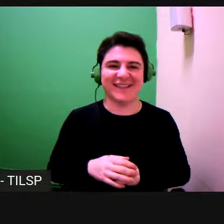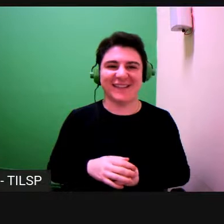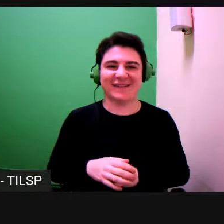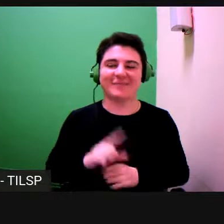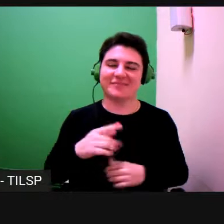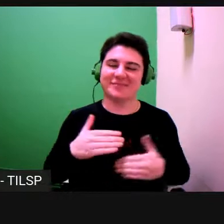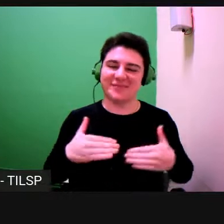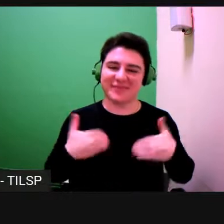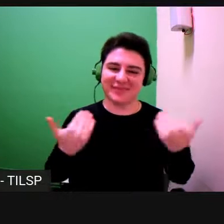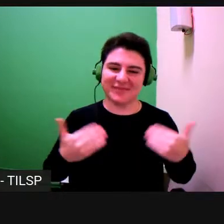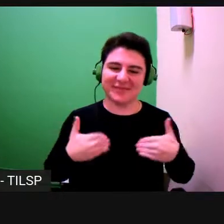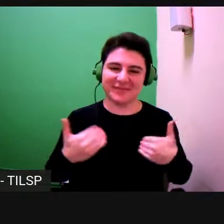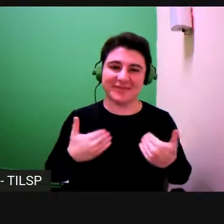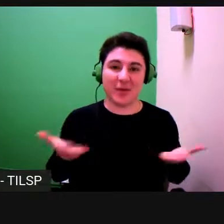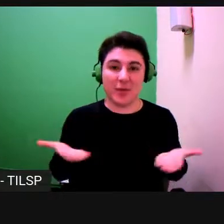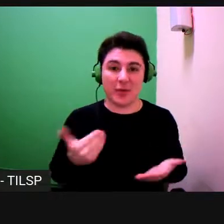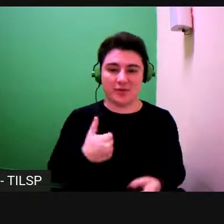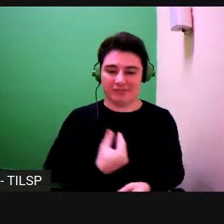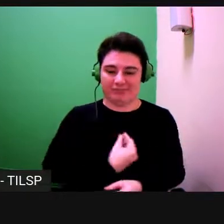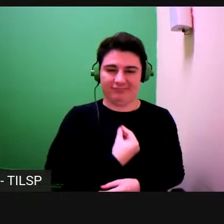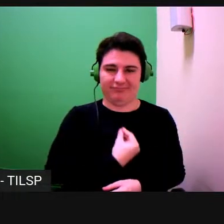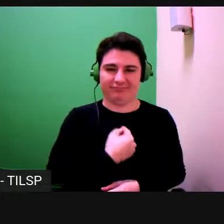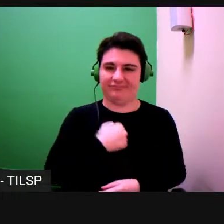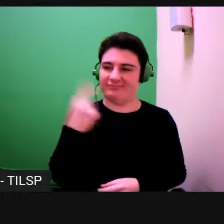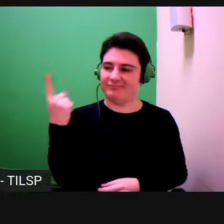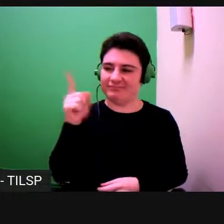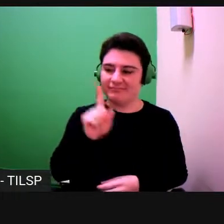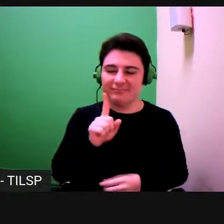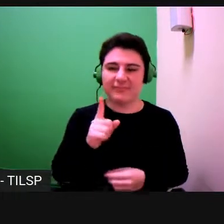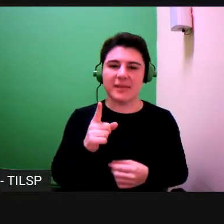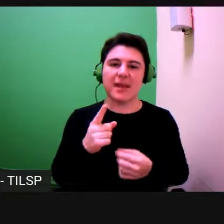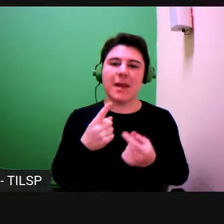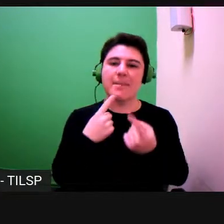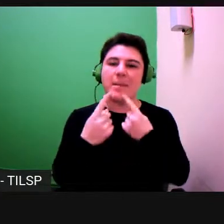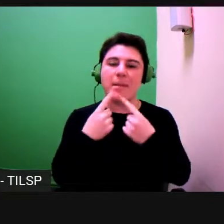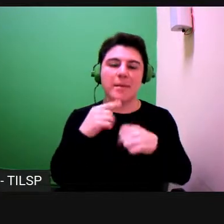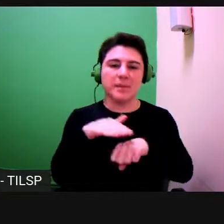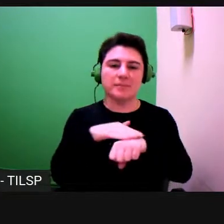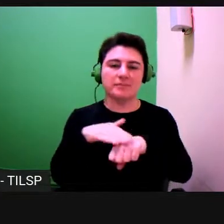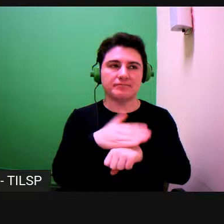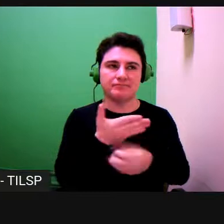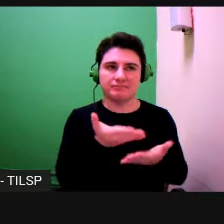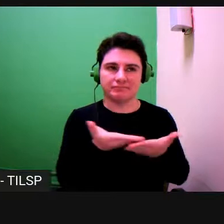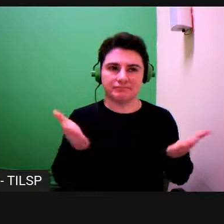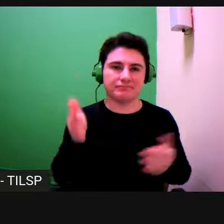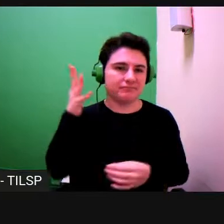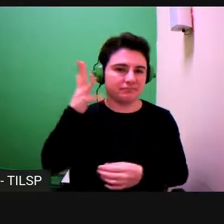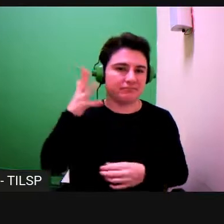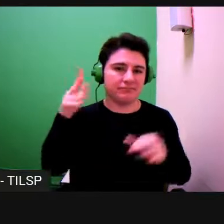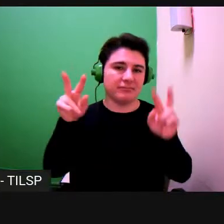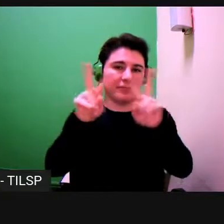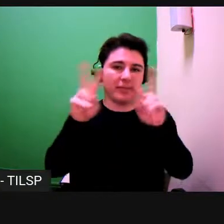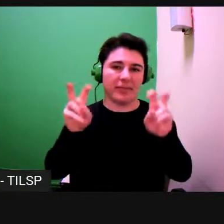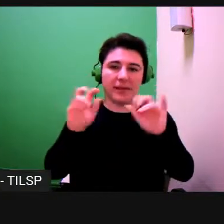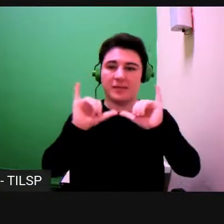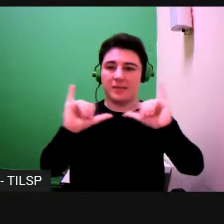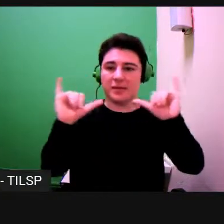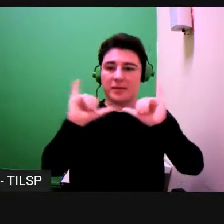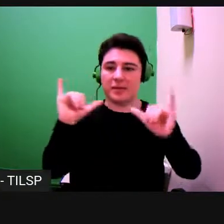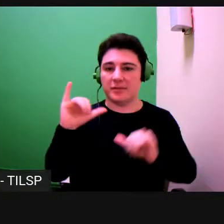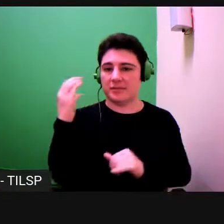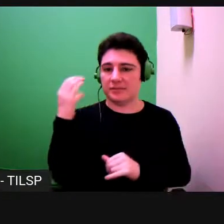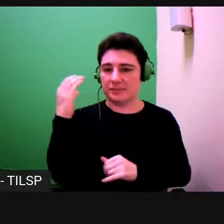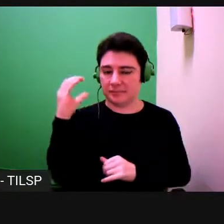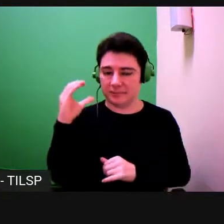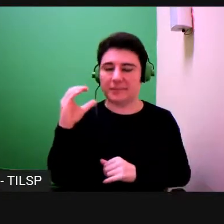muita alegria que eu estou aqui hoje para mediar a discussão a ser realizada nessa mesa redonda, né, com a temática de divulgação científica